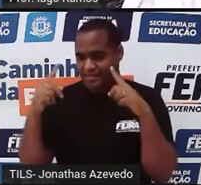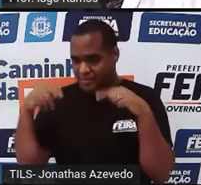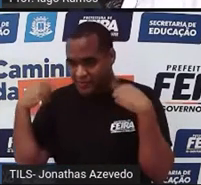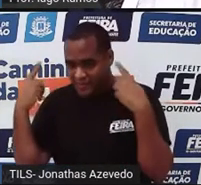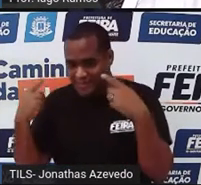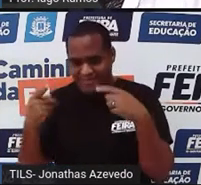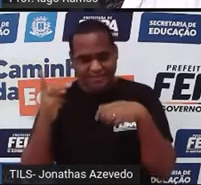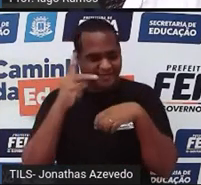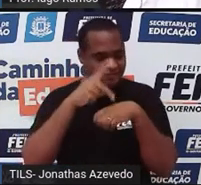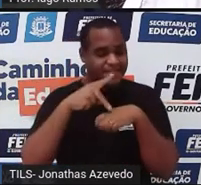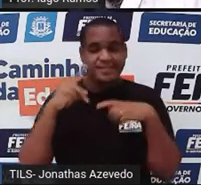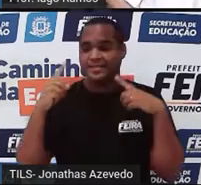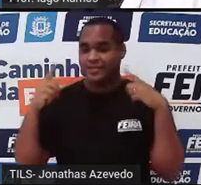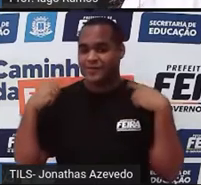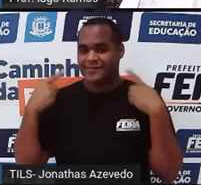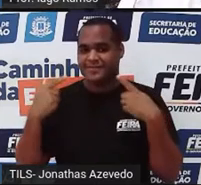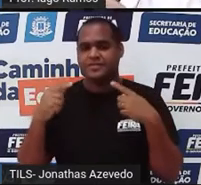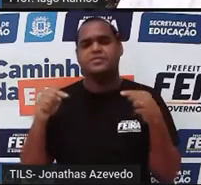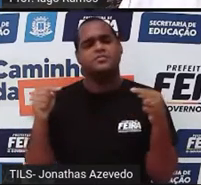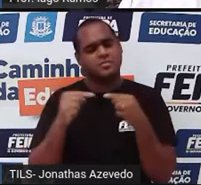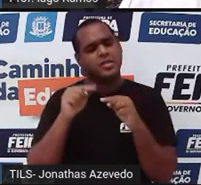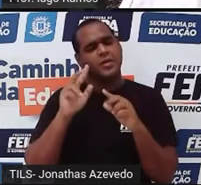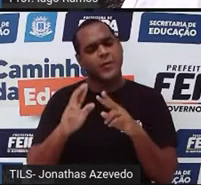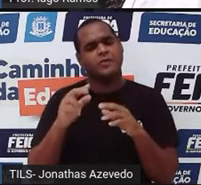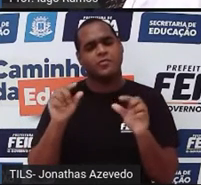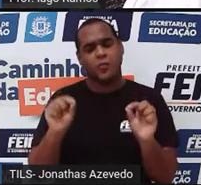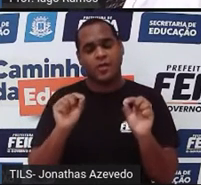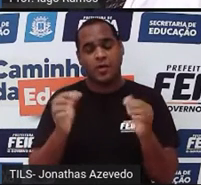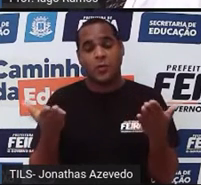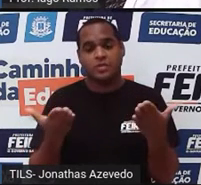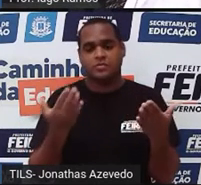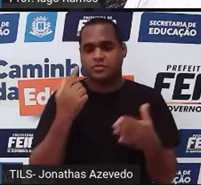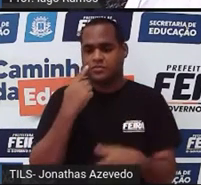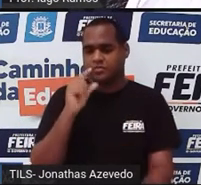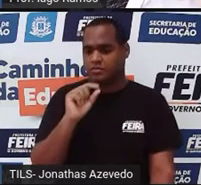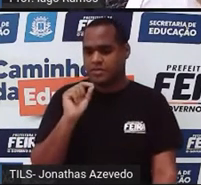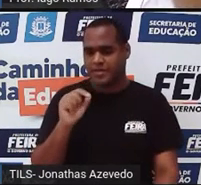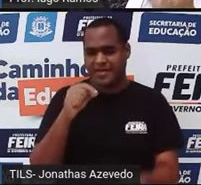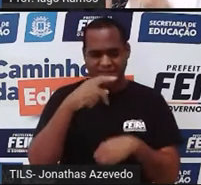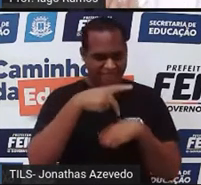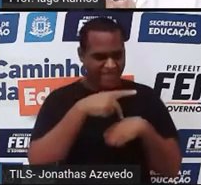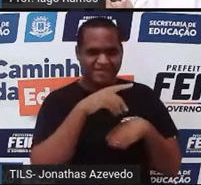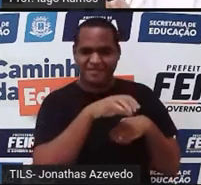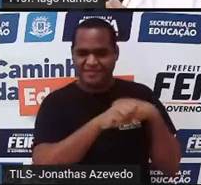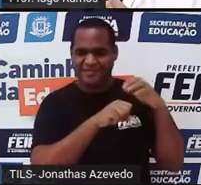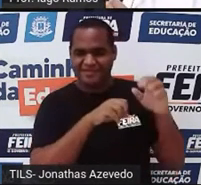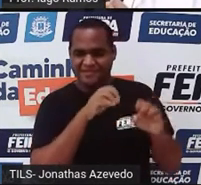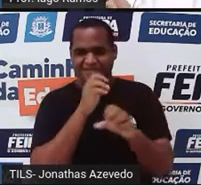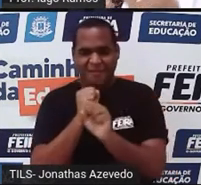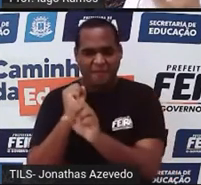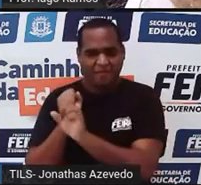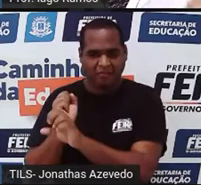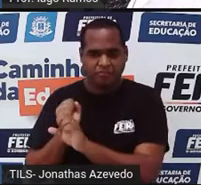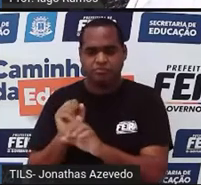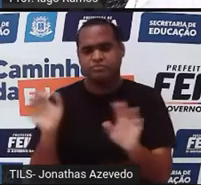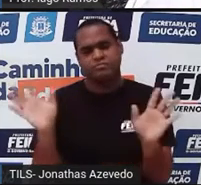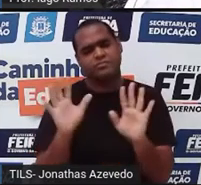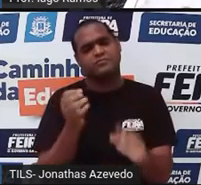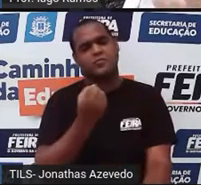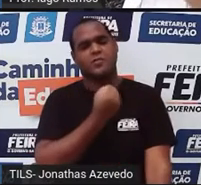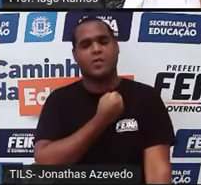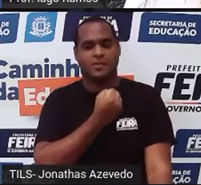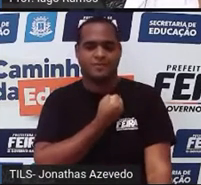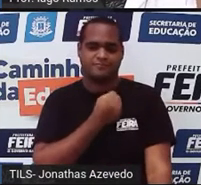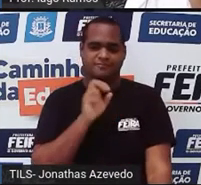contagem, como a gente faz hoje, é exatamente essa. Só que hoje a gente não faz com pedrinhas. A gente faz com números.